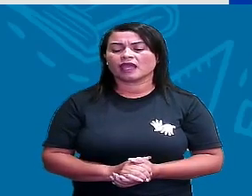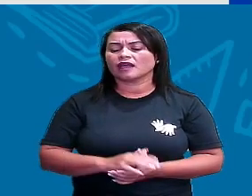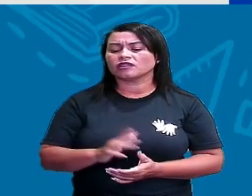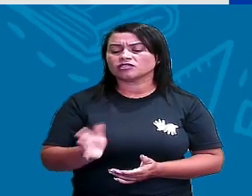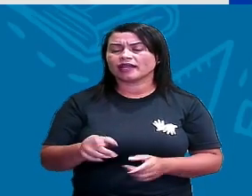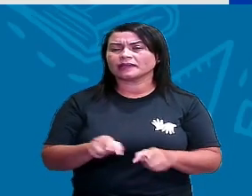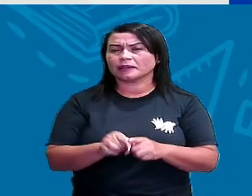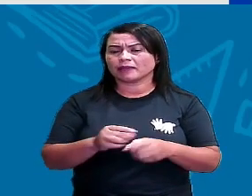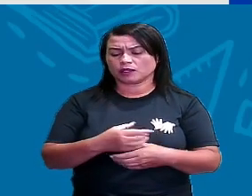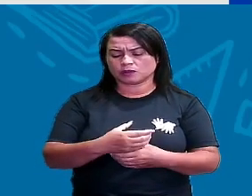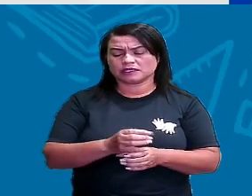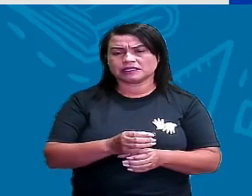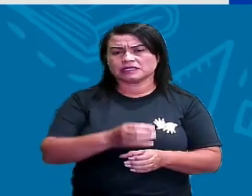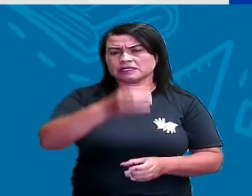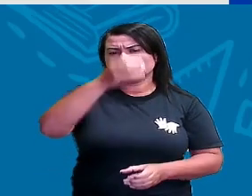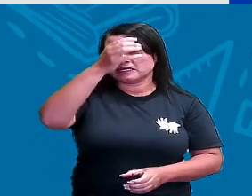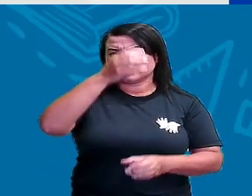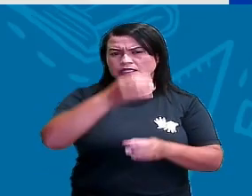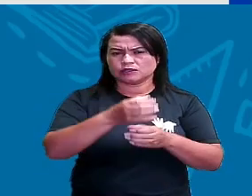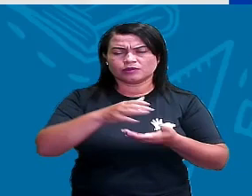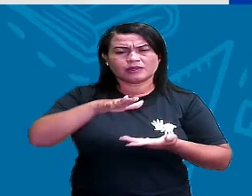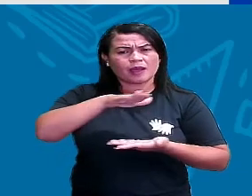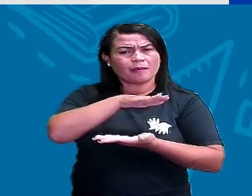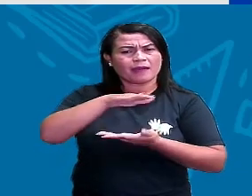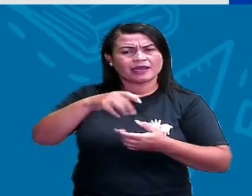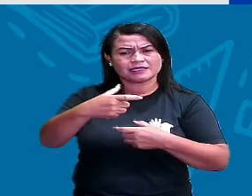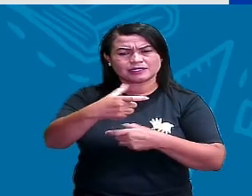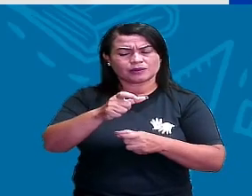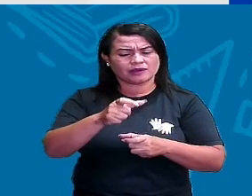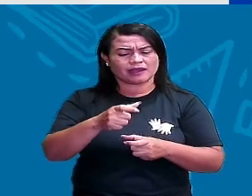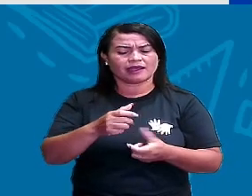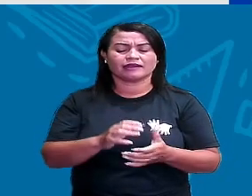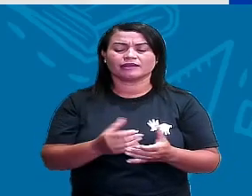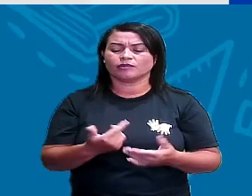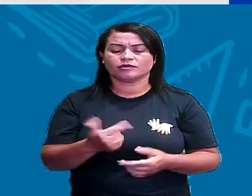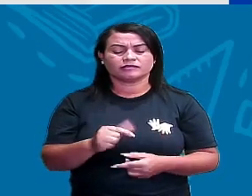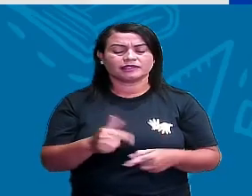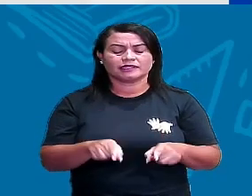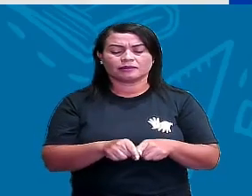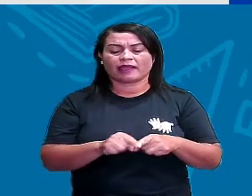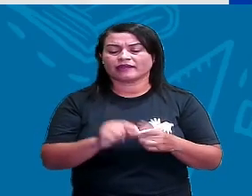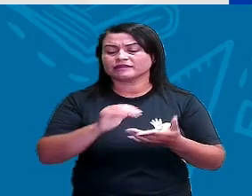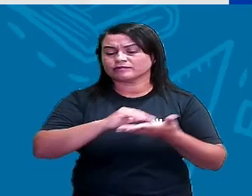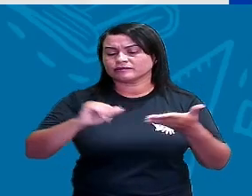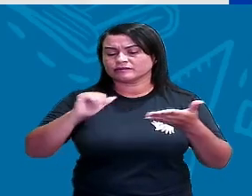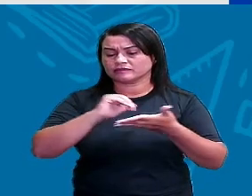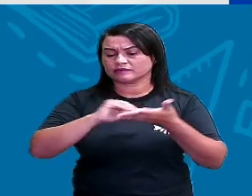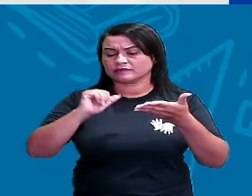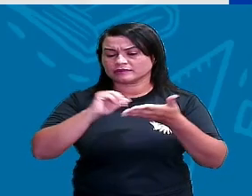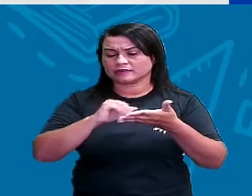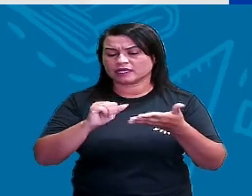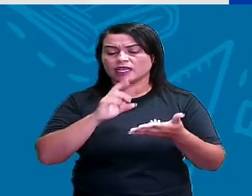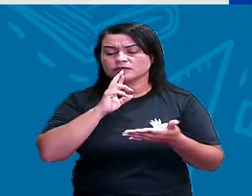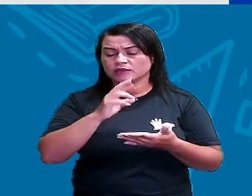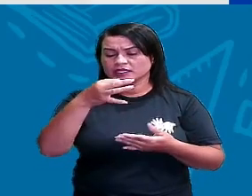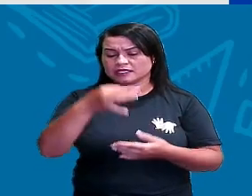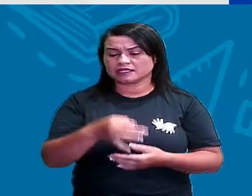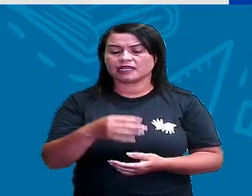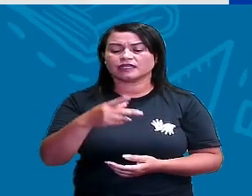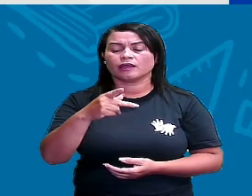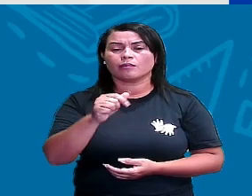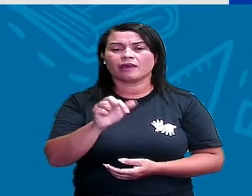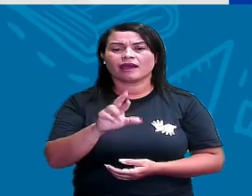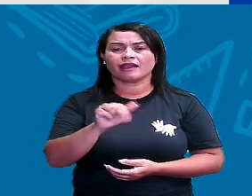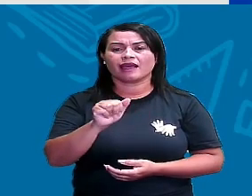a gente já descarta também, porque ele tem duas bases circulares e uma parte arredondada, então já tá descartado. Então, nossa resposta é